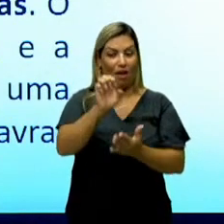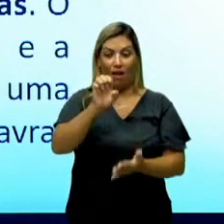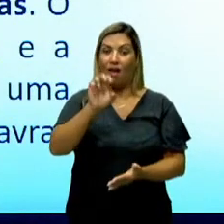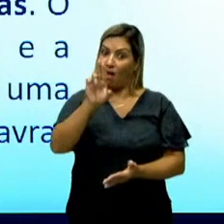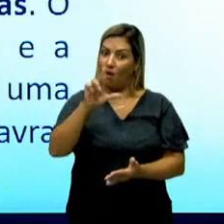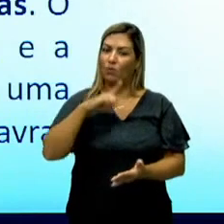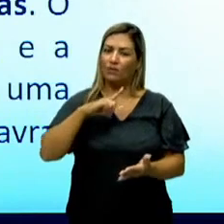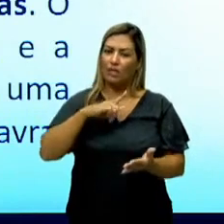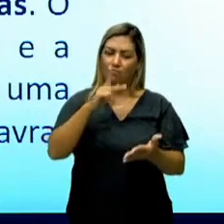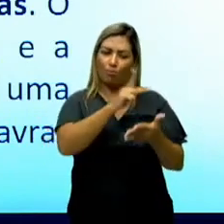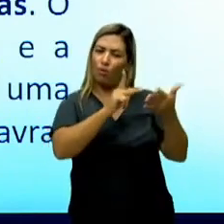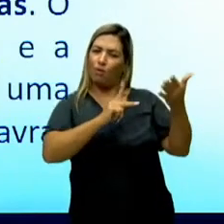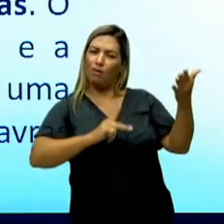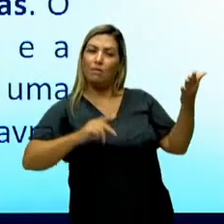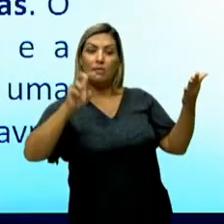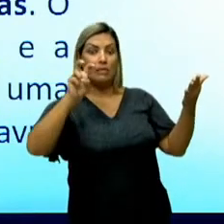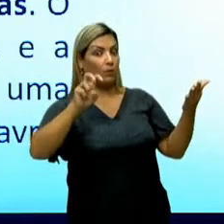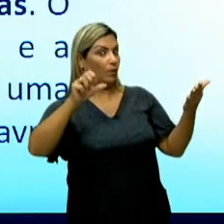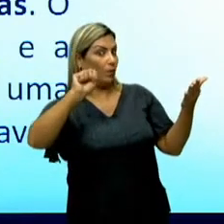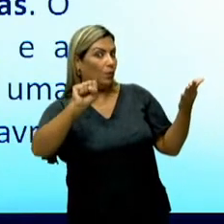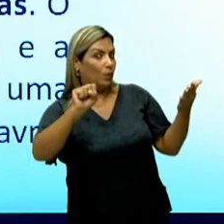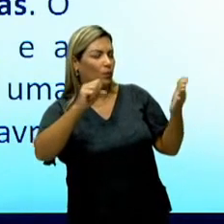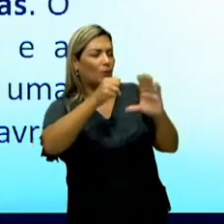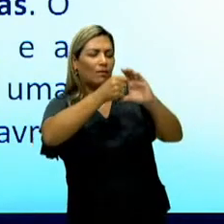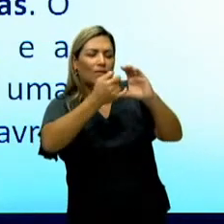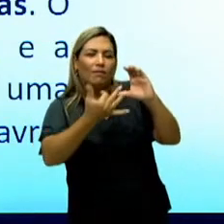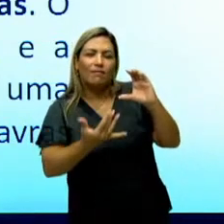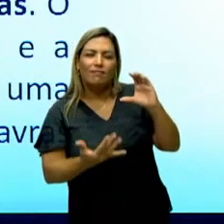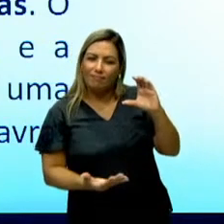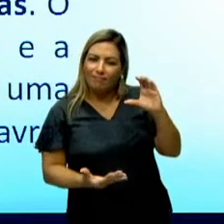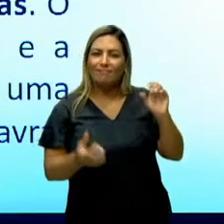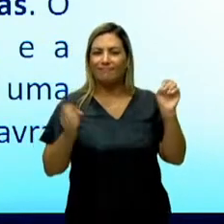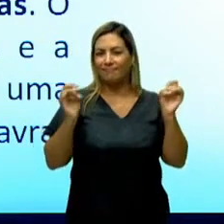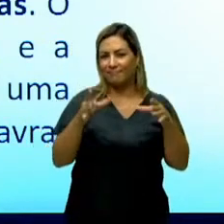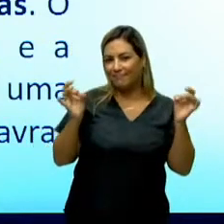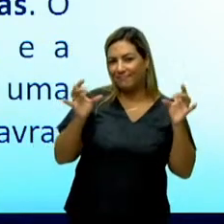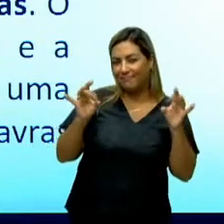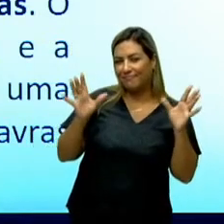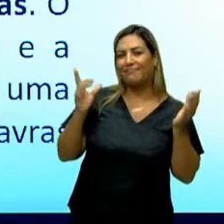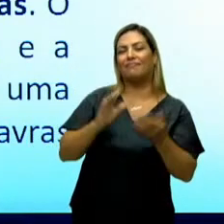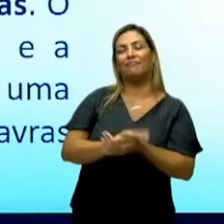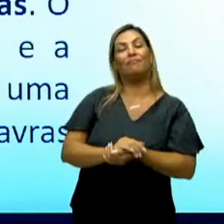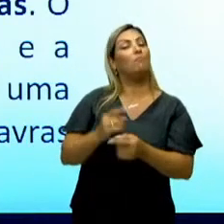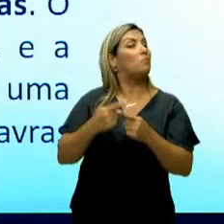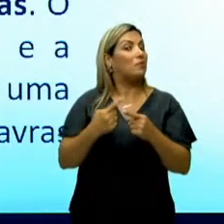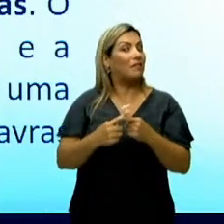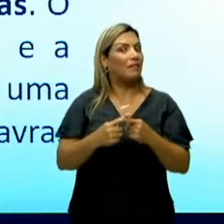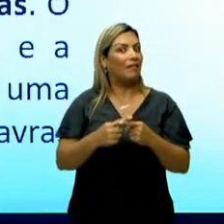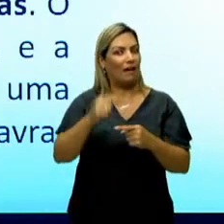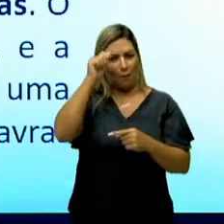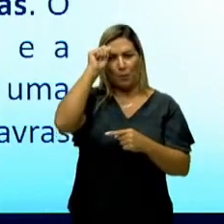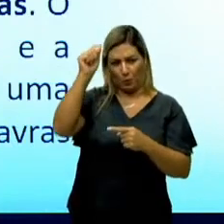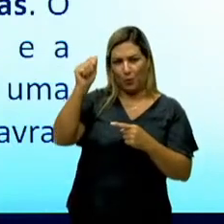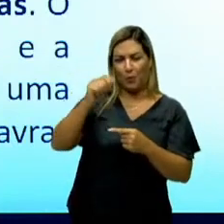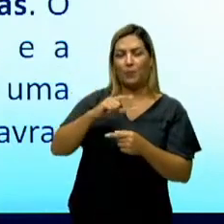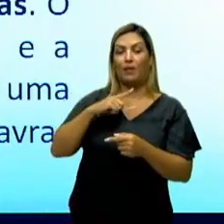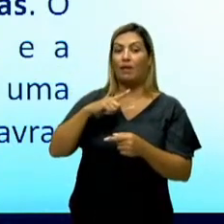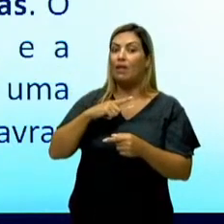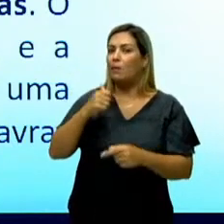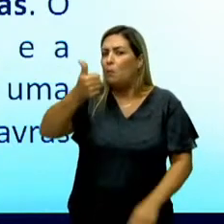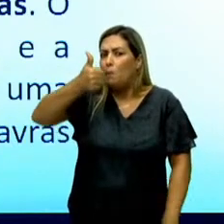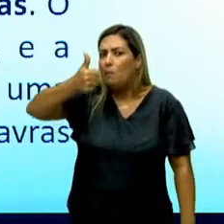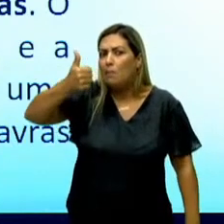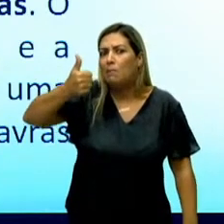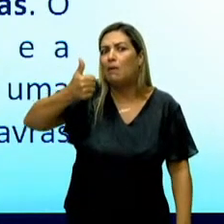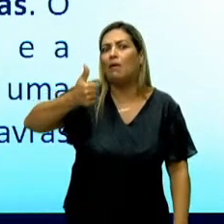58 poemas que vão ter uma característica muito especial. Por quê? Porque Augusto dos Anjos foi o